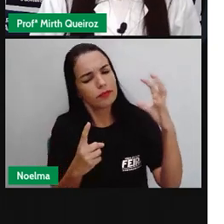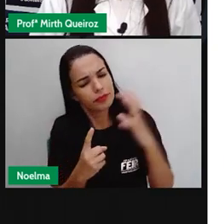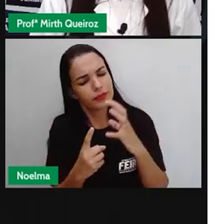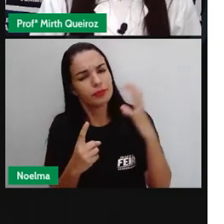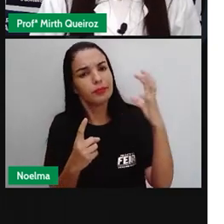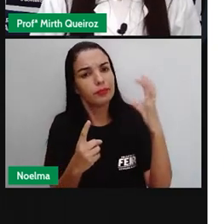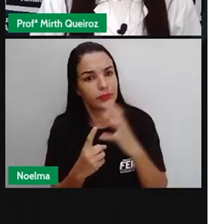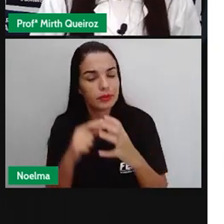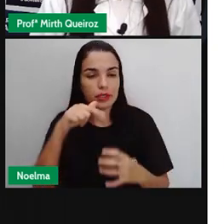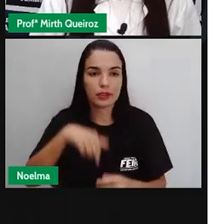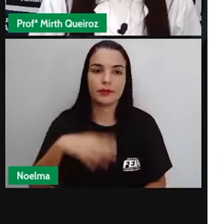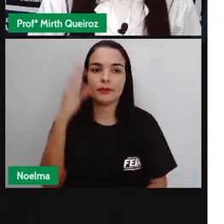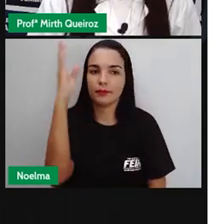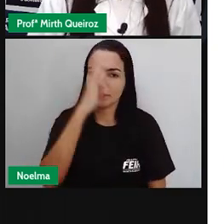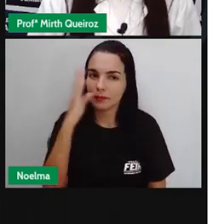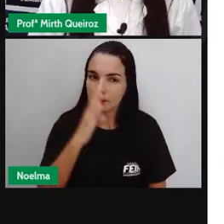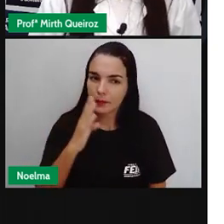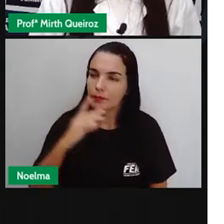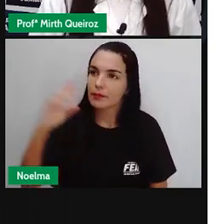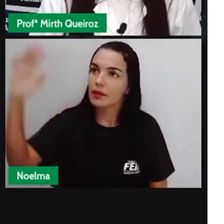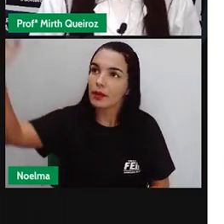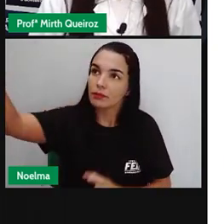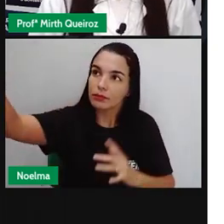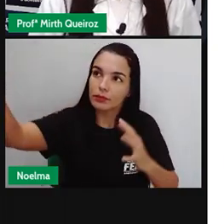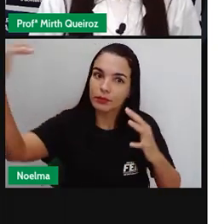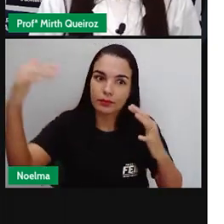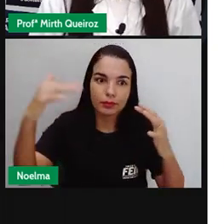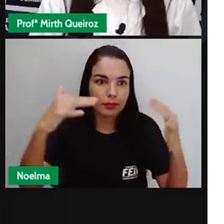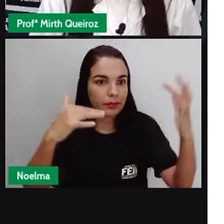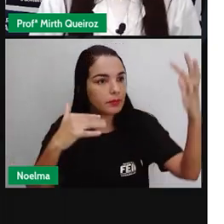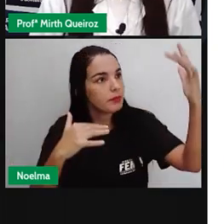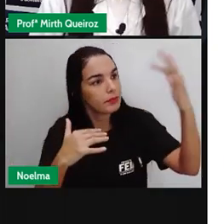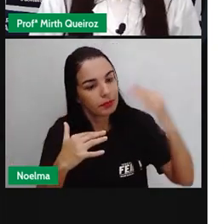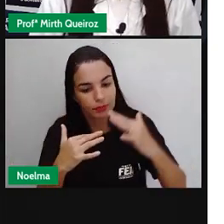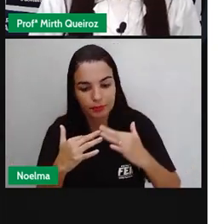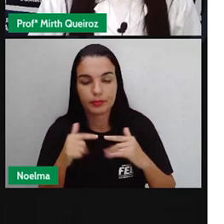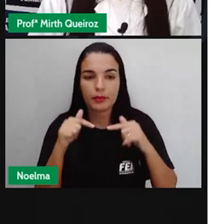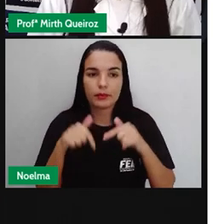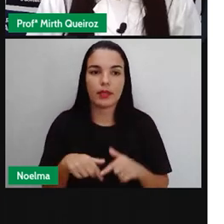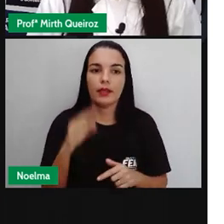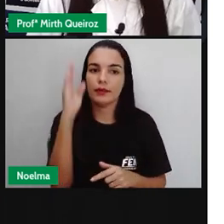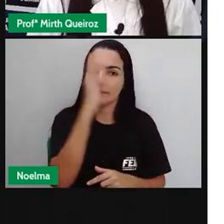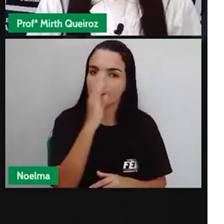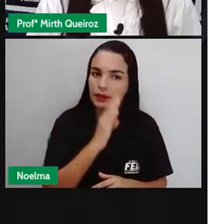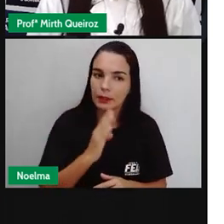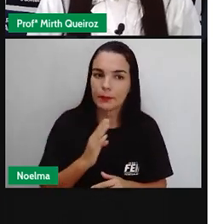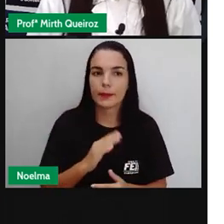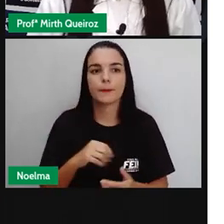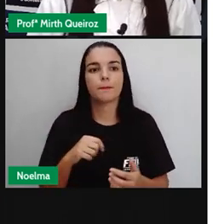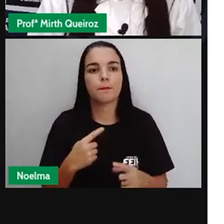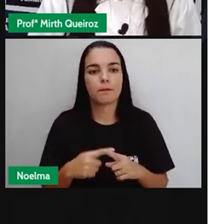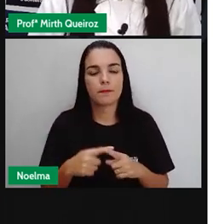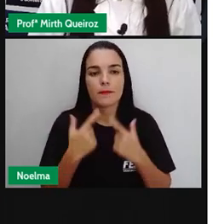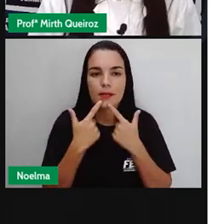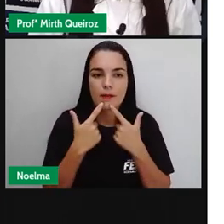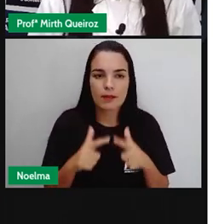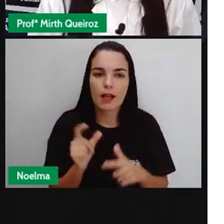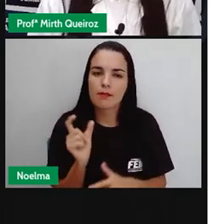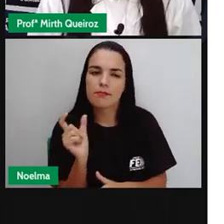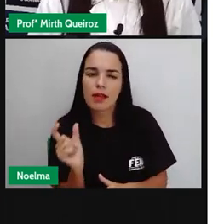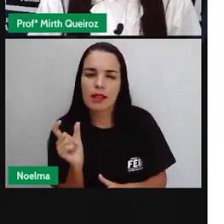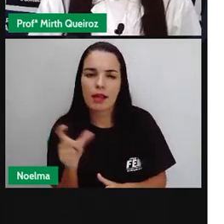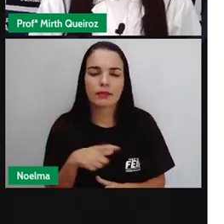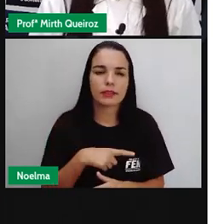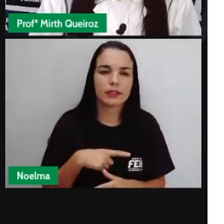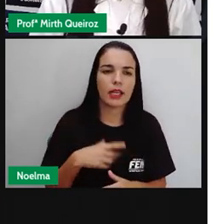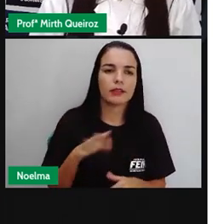que eles trouxeram aí, tanto na culinária, nas danças, nos festejos, na própria língua, alguns termos, né?